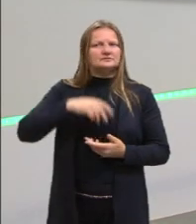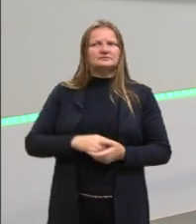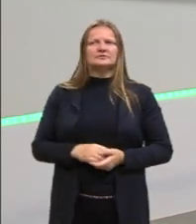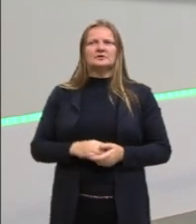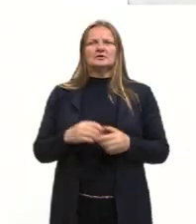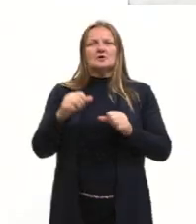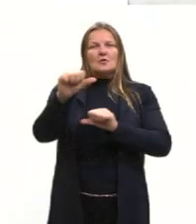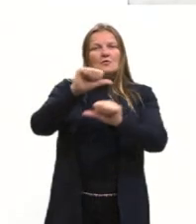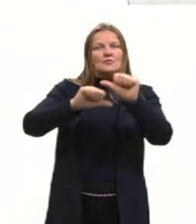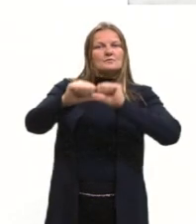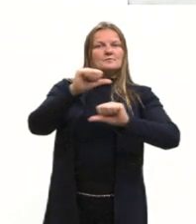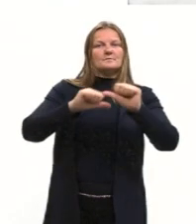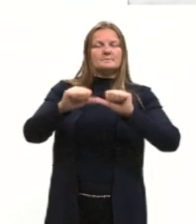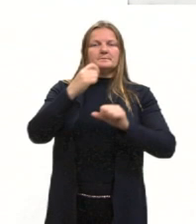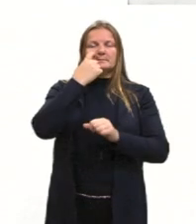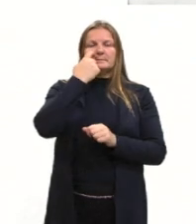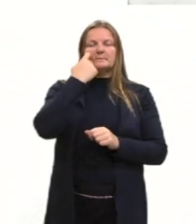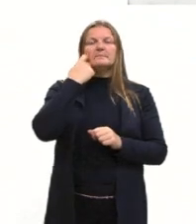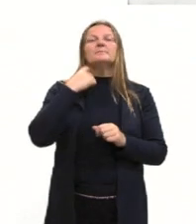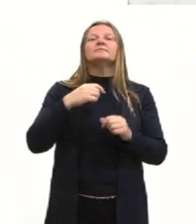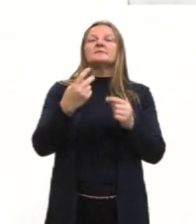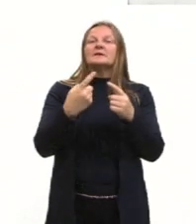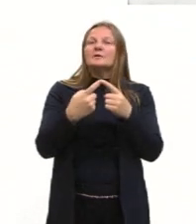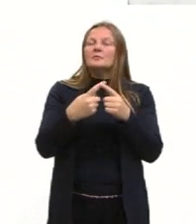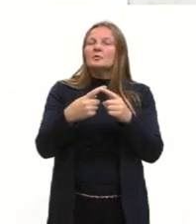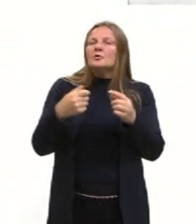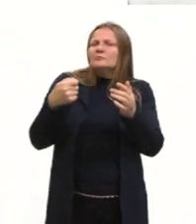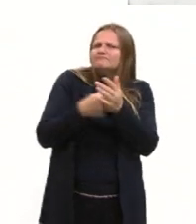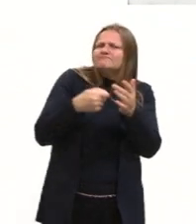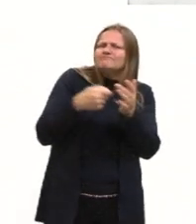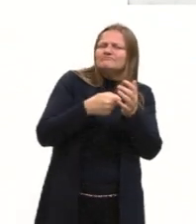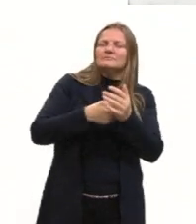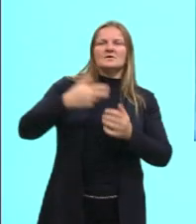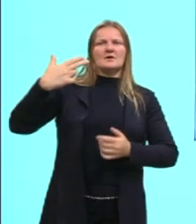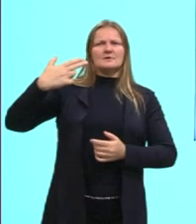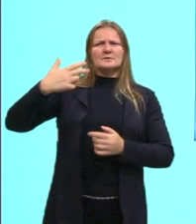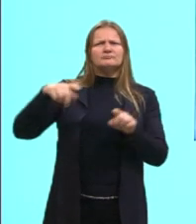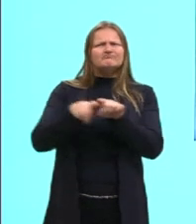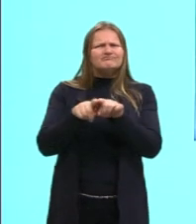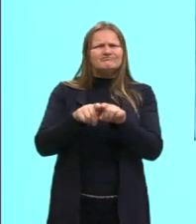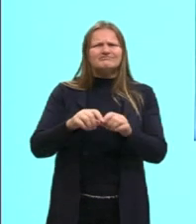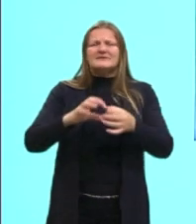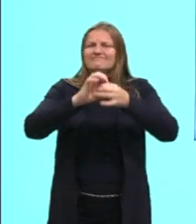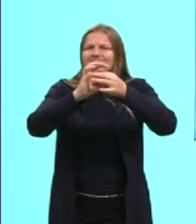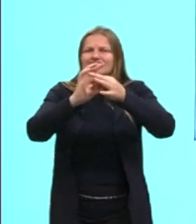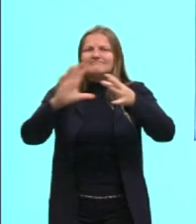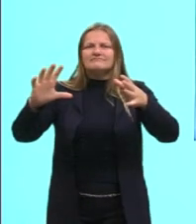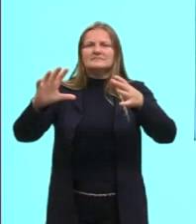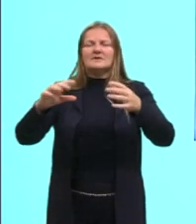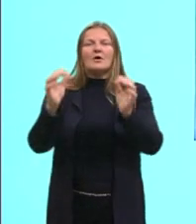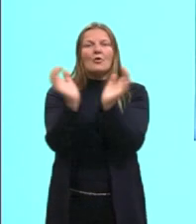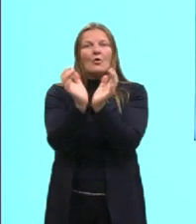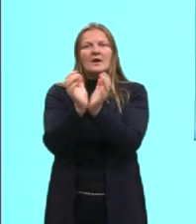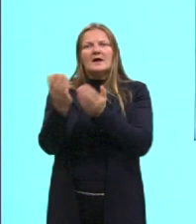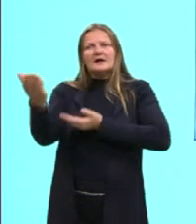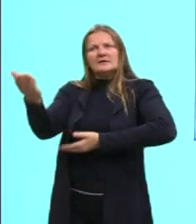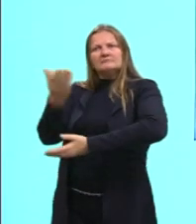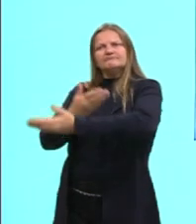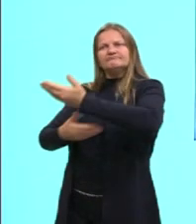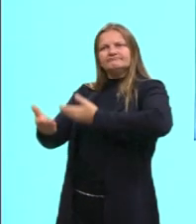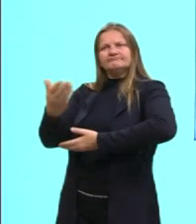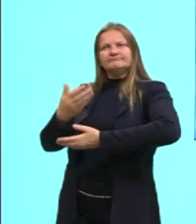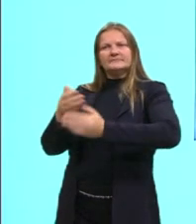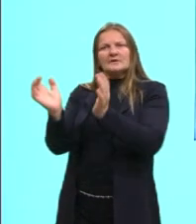trocados. Então, um pouco da ação da luta armada se dava também para libertar colegas que tinham sido